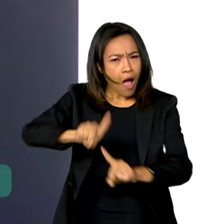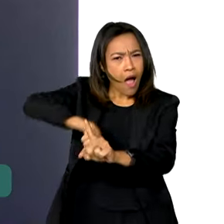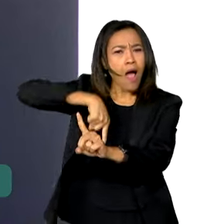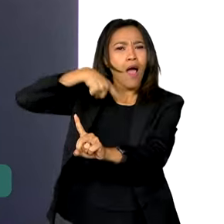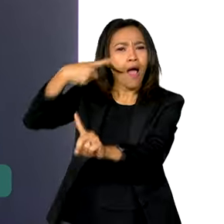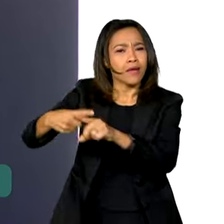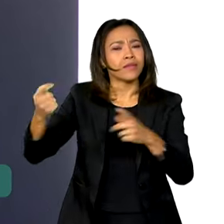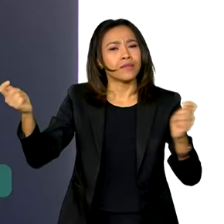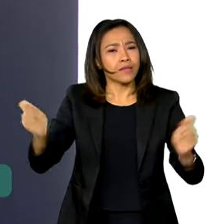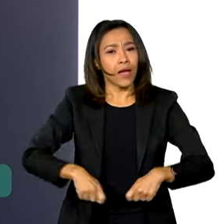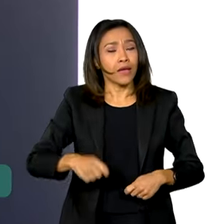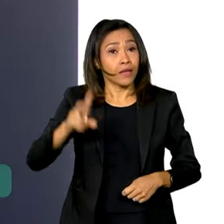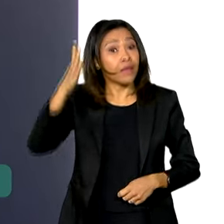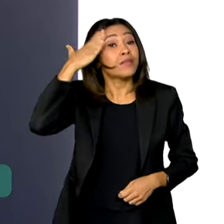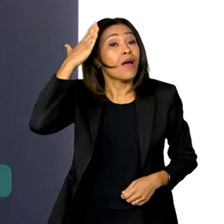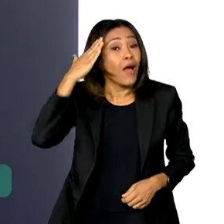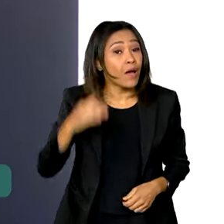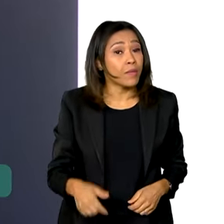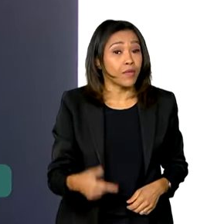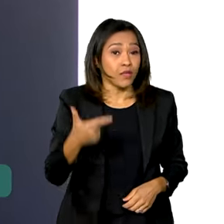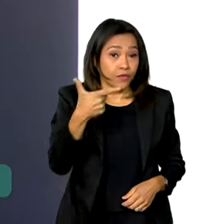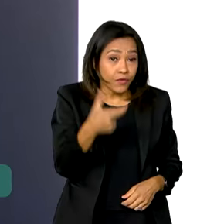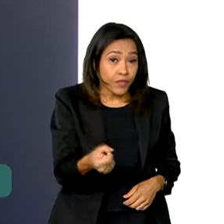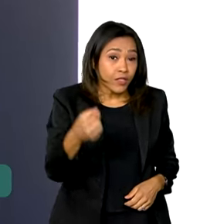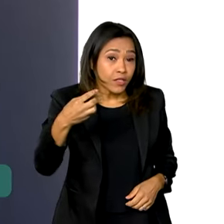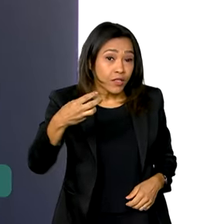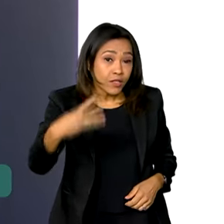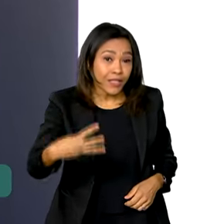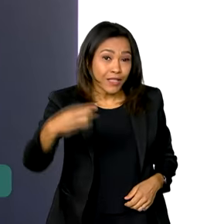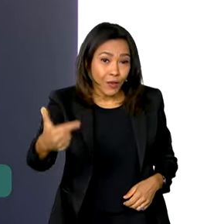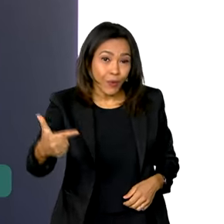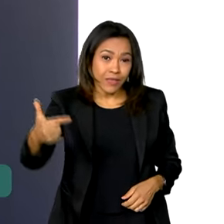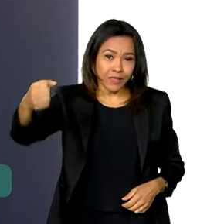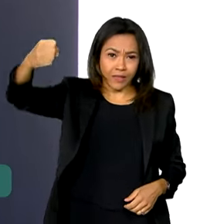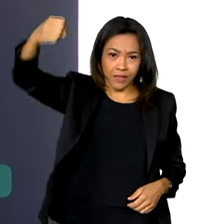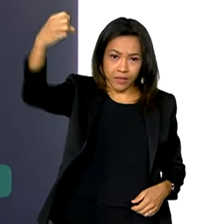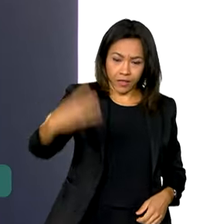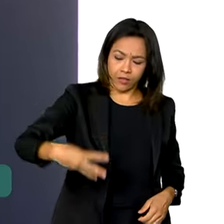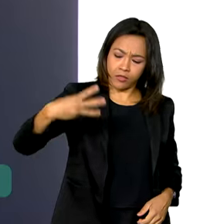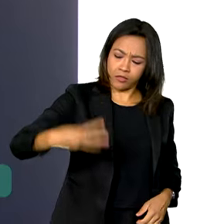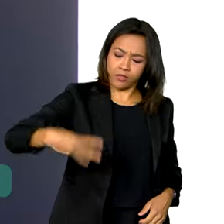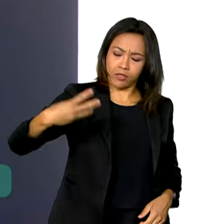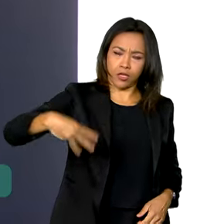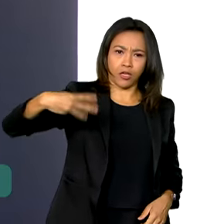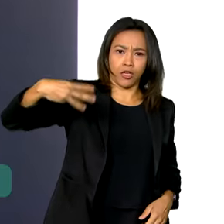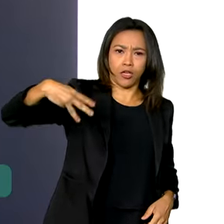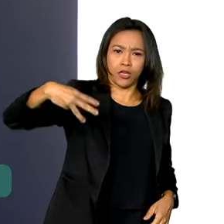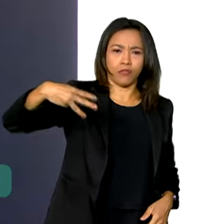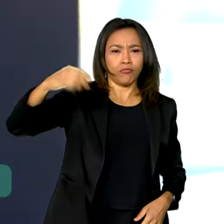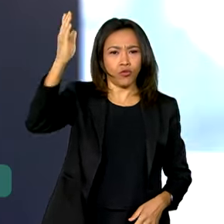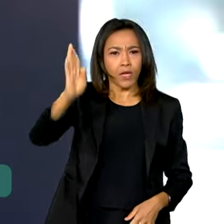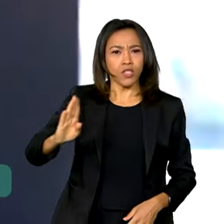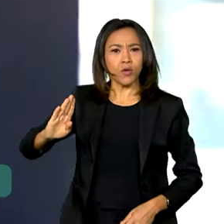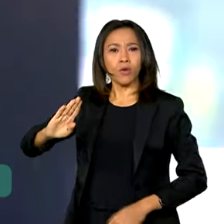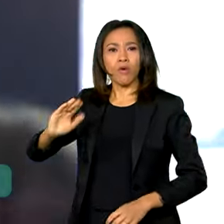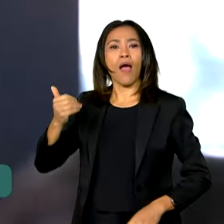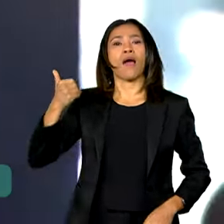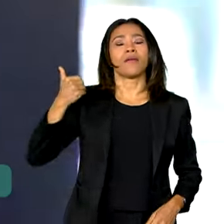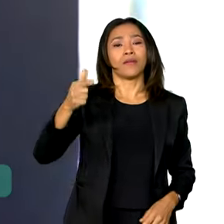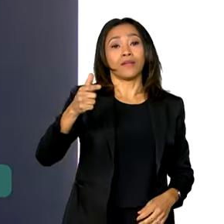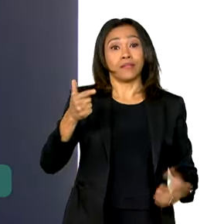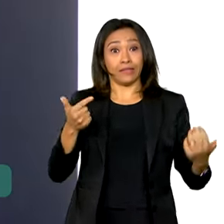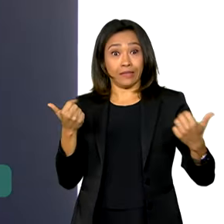Lula, em 2032, a gente vai celebrar aqui a terceira posição à frente dos Estados Unidos, porque desses